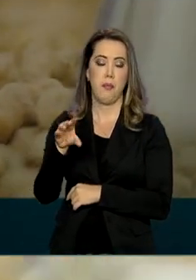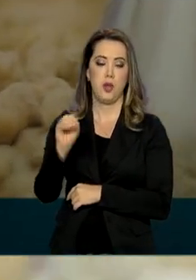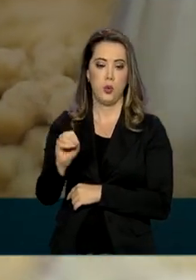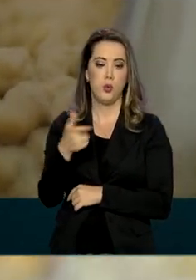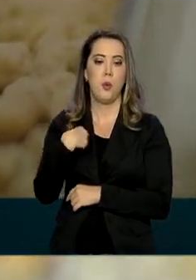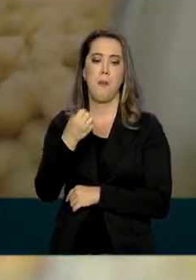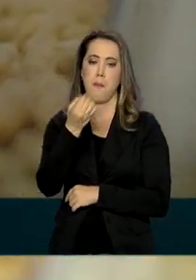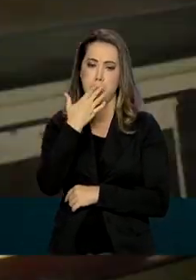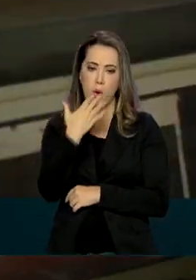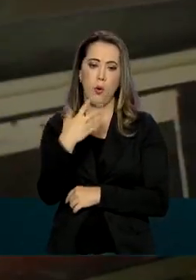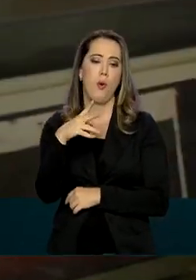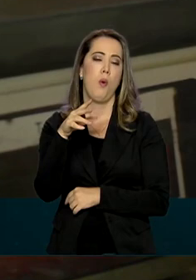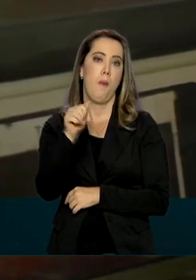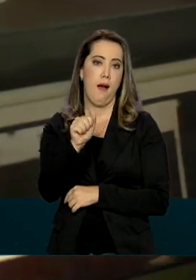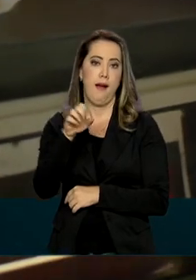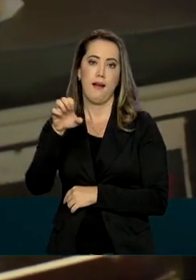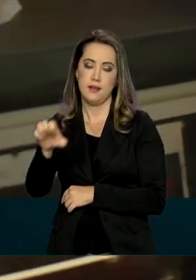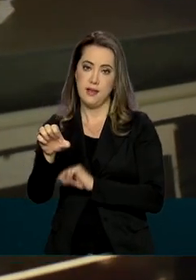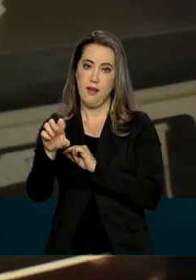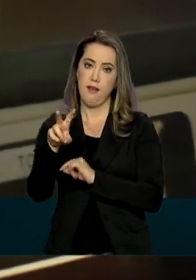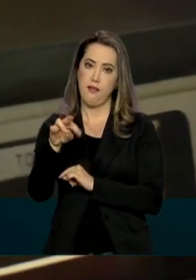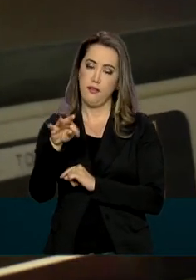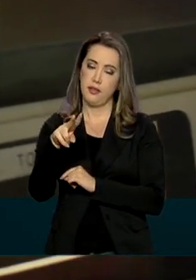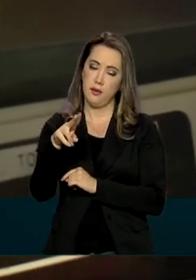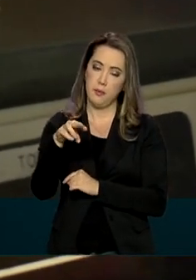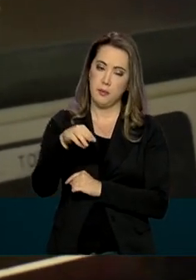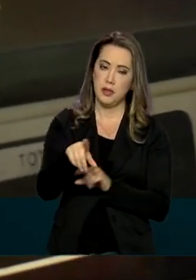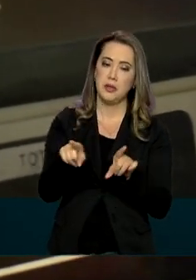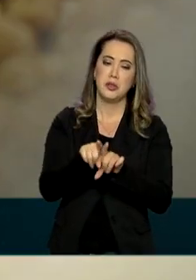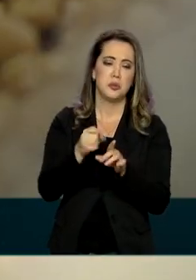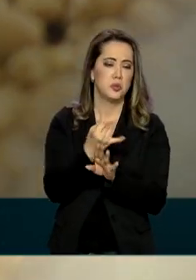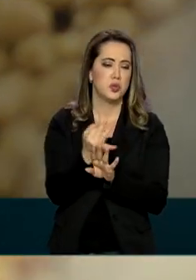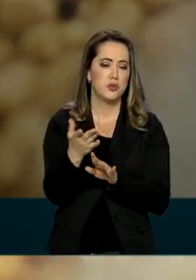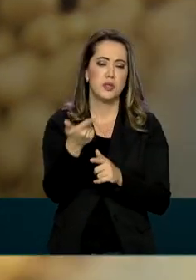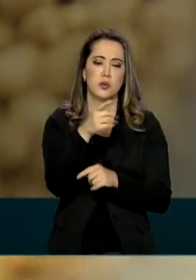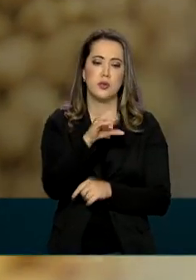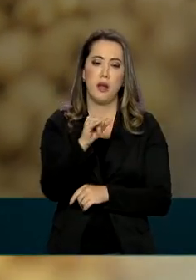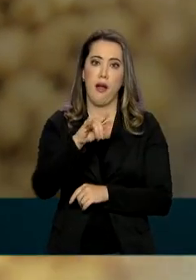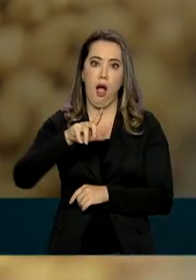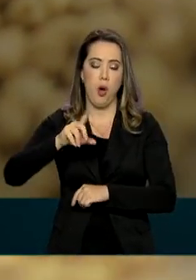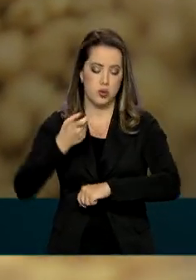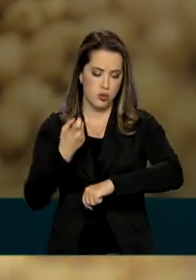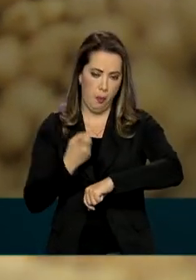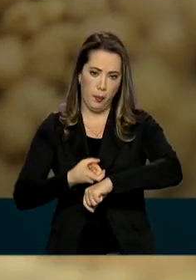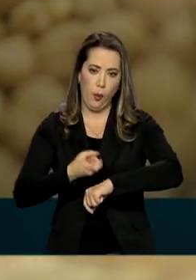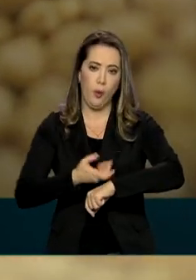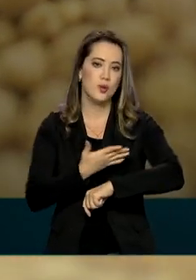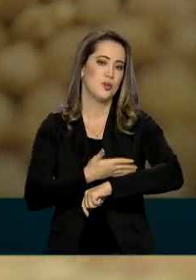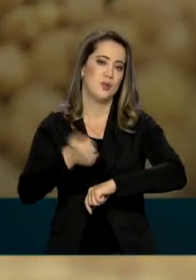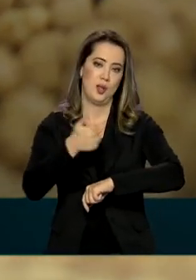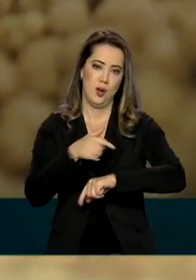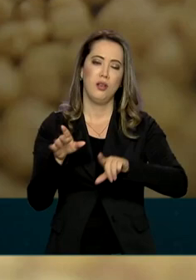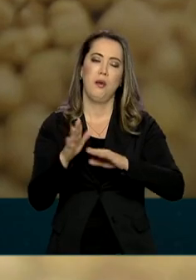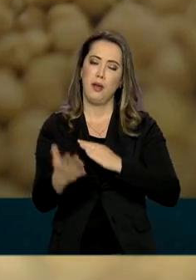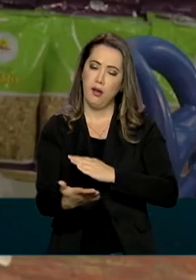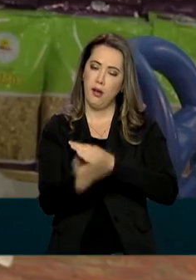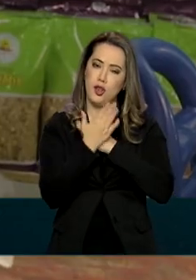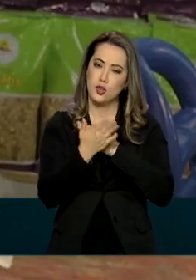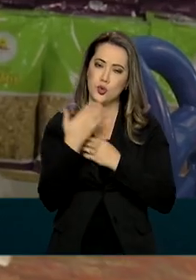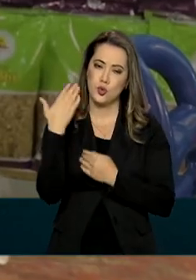boas para o sistema imunológico. Ele também tem cálcio e ferro e ajuda a regular o açúcar no sangue.